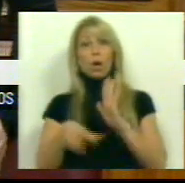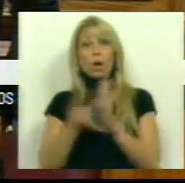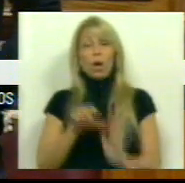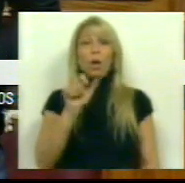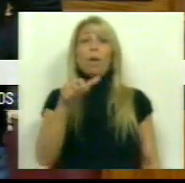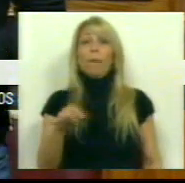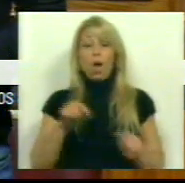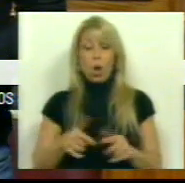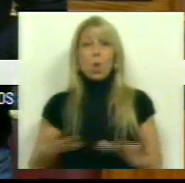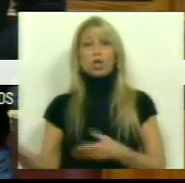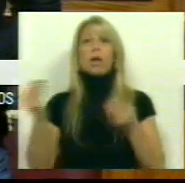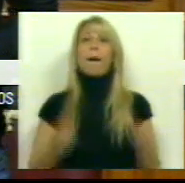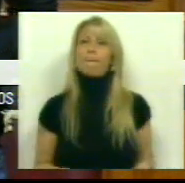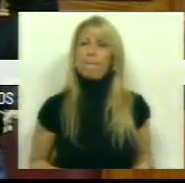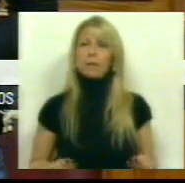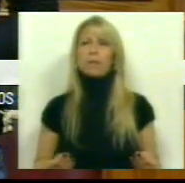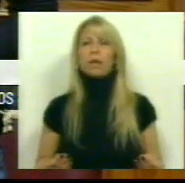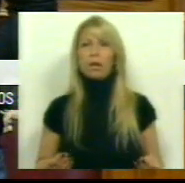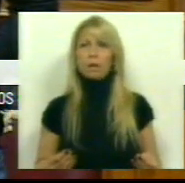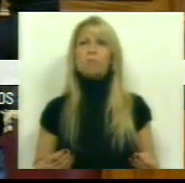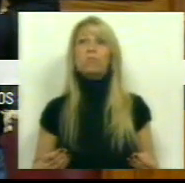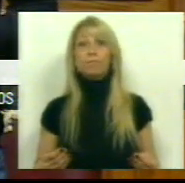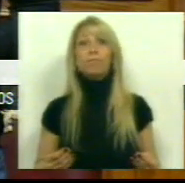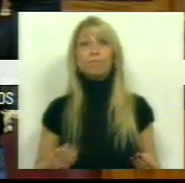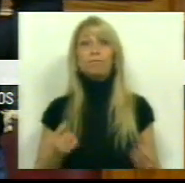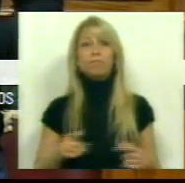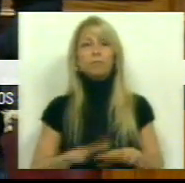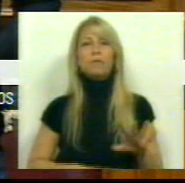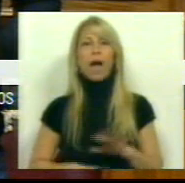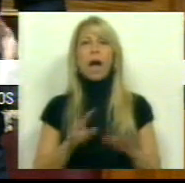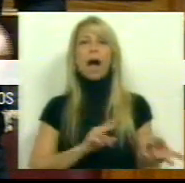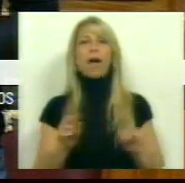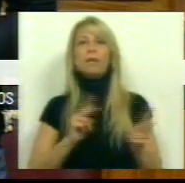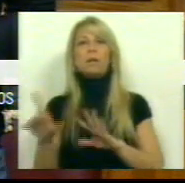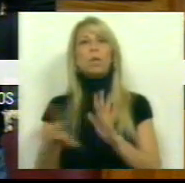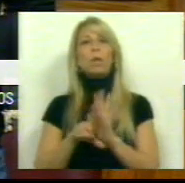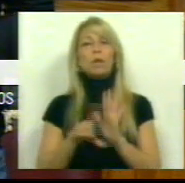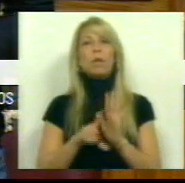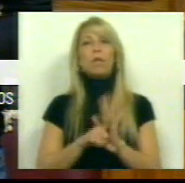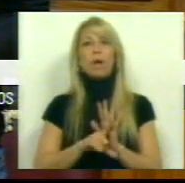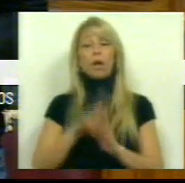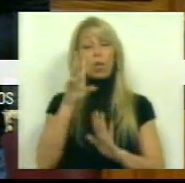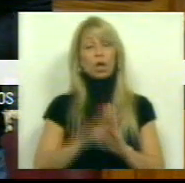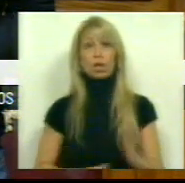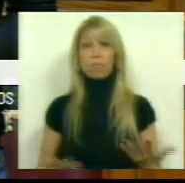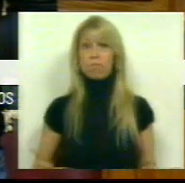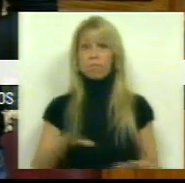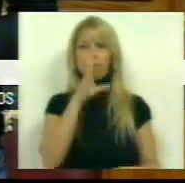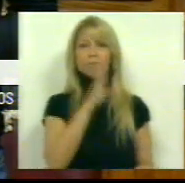PCP aqui hoje apresenta faz uma alteração legislativa ao regime atual em vigor